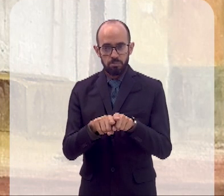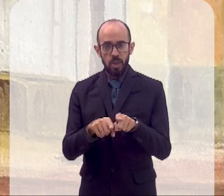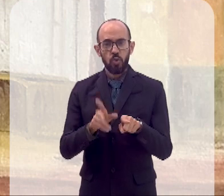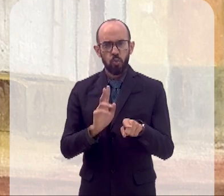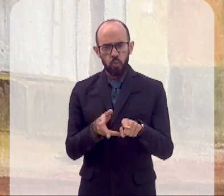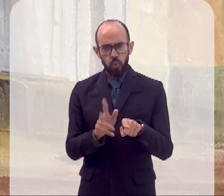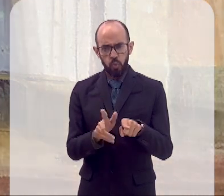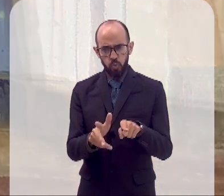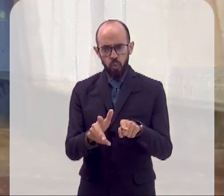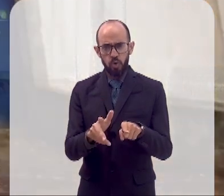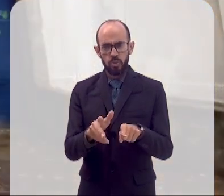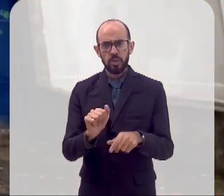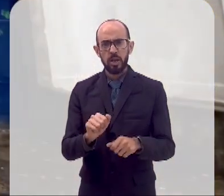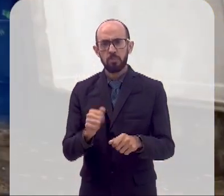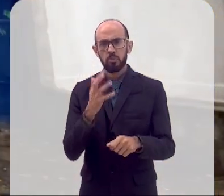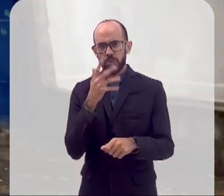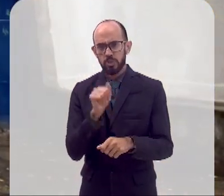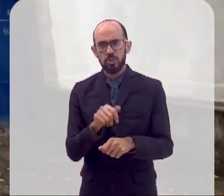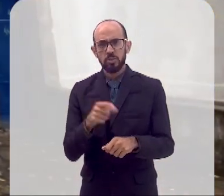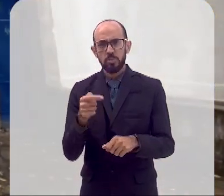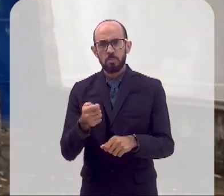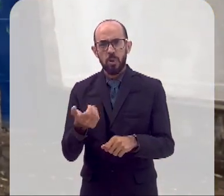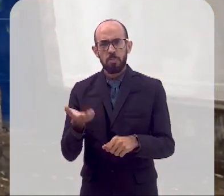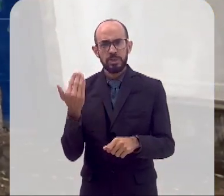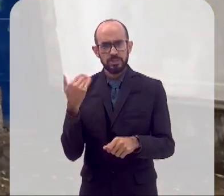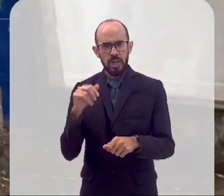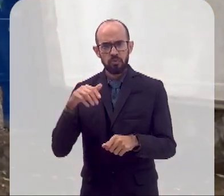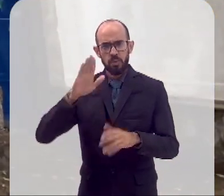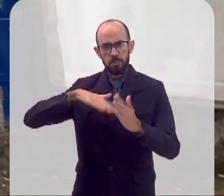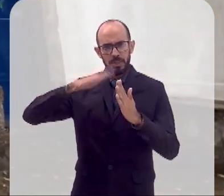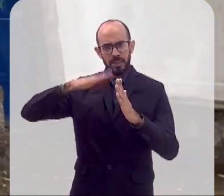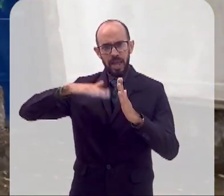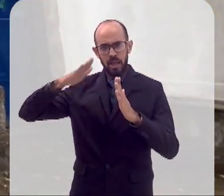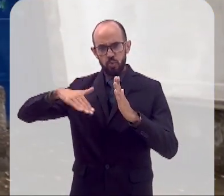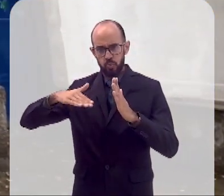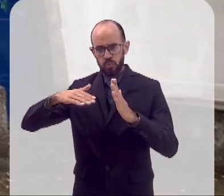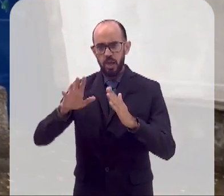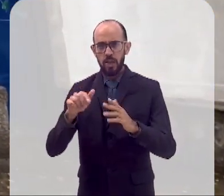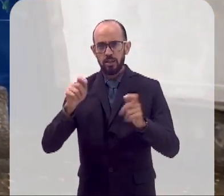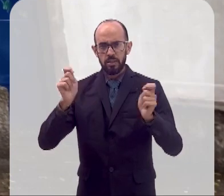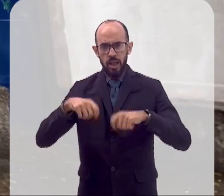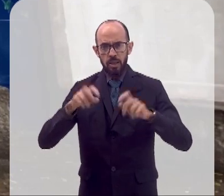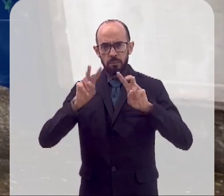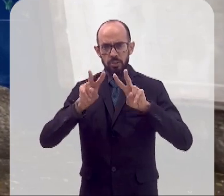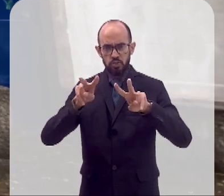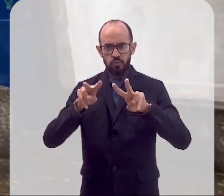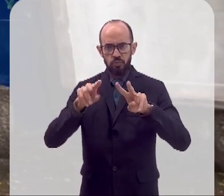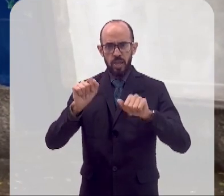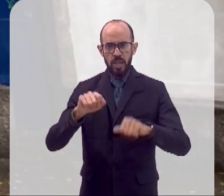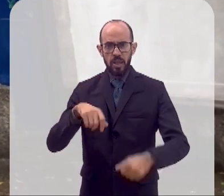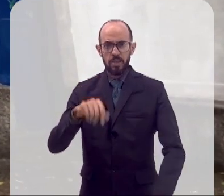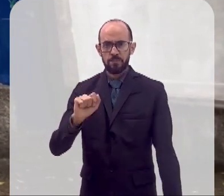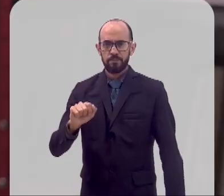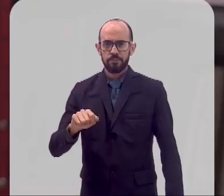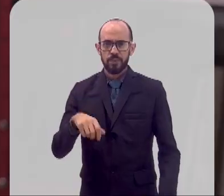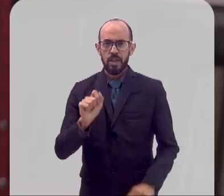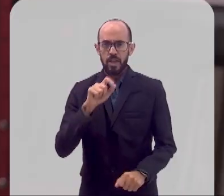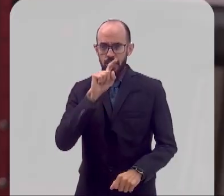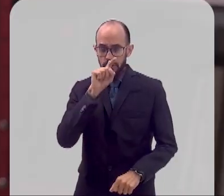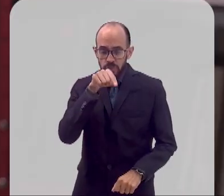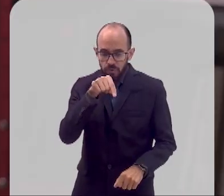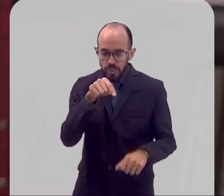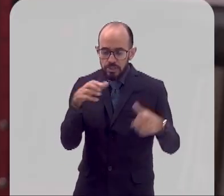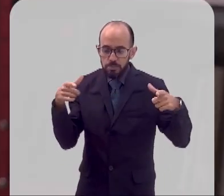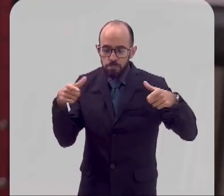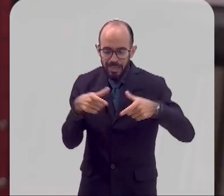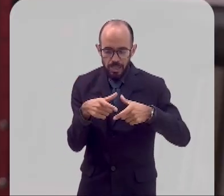ainda se conserva, ainda está conservado. Foi recentemente pintado. Ainda a gente pode ver os chafariz que abastecer. Elam